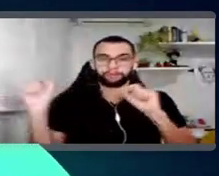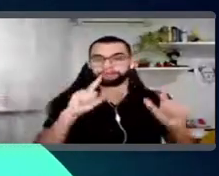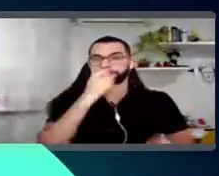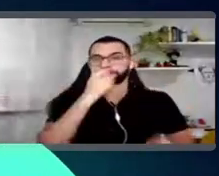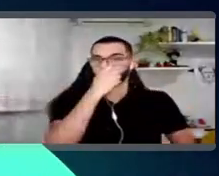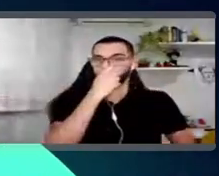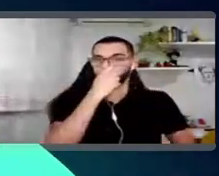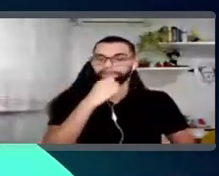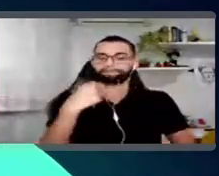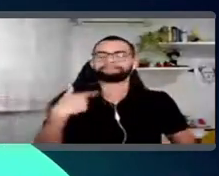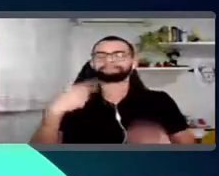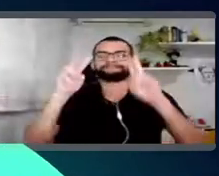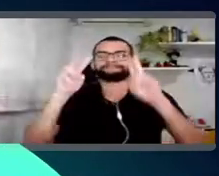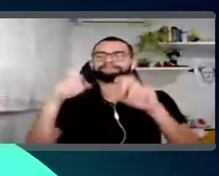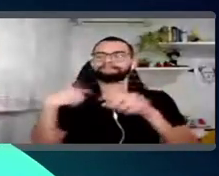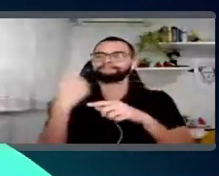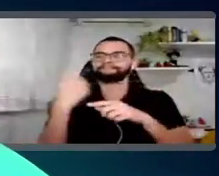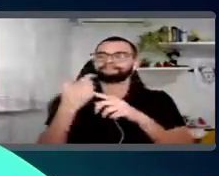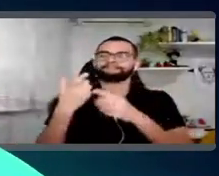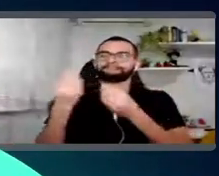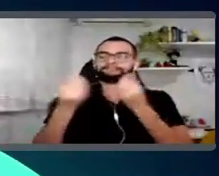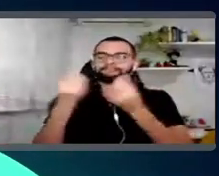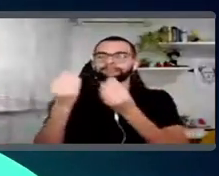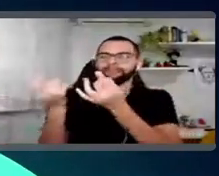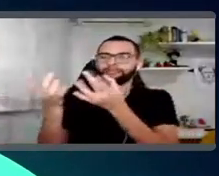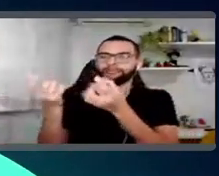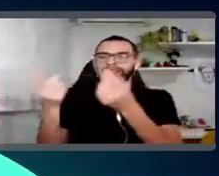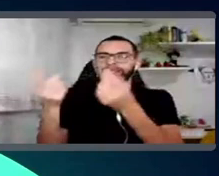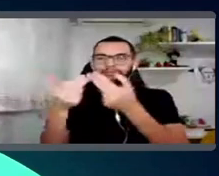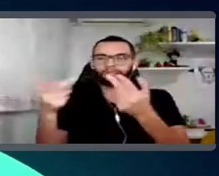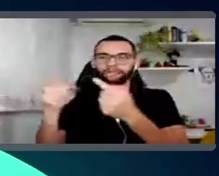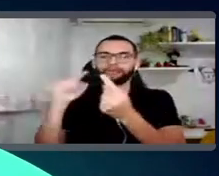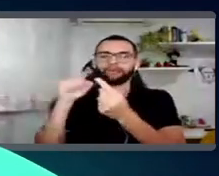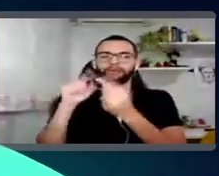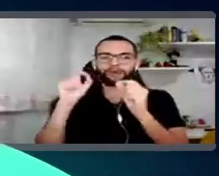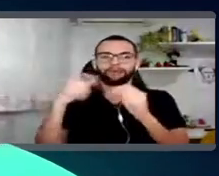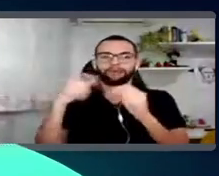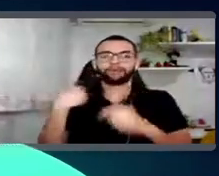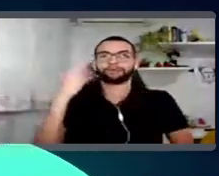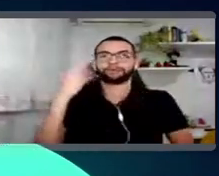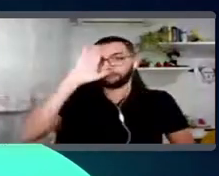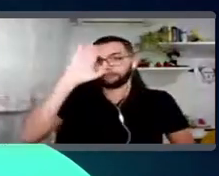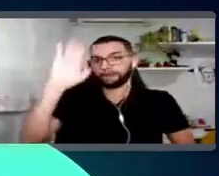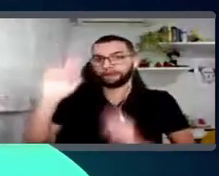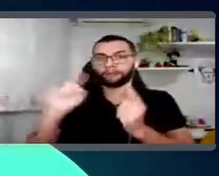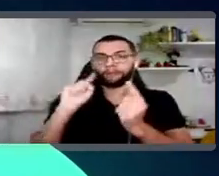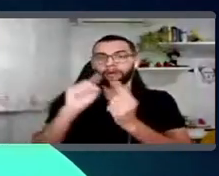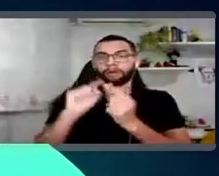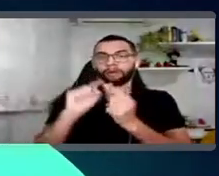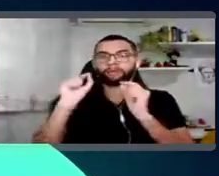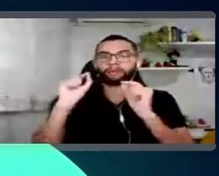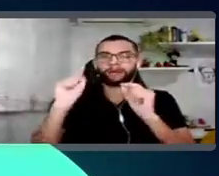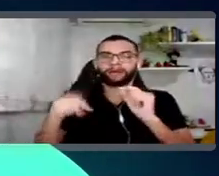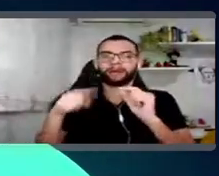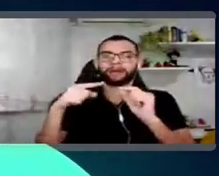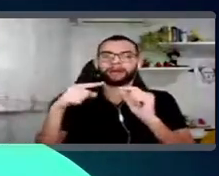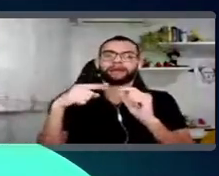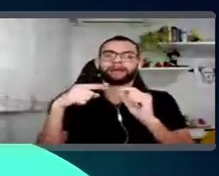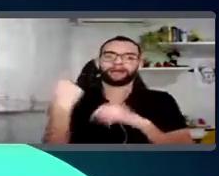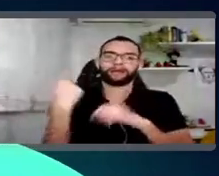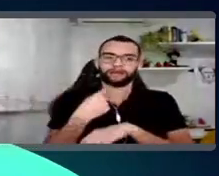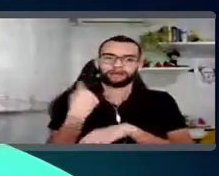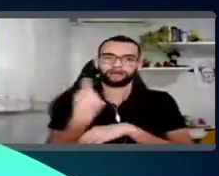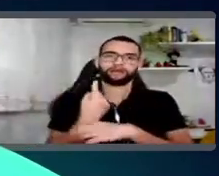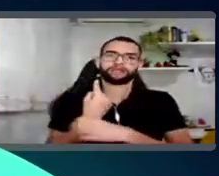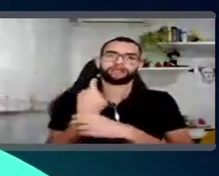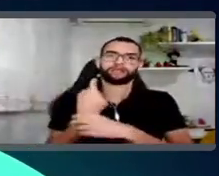o nosso modelo de negócios. A gente tem aqui, no coração desse modelo, o nosso ativo mais importante, as nossas marcas. Então,